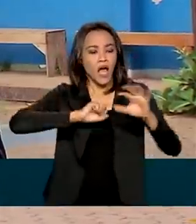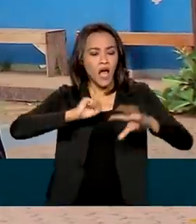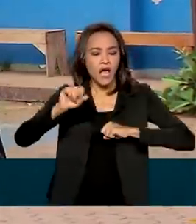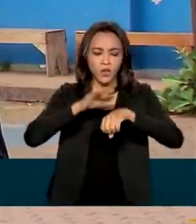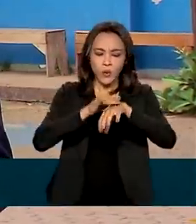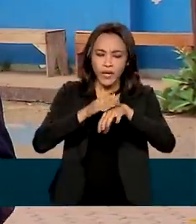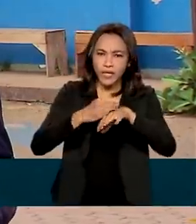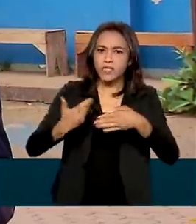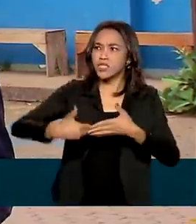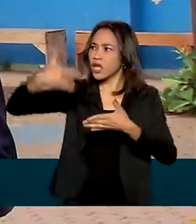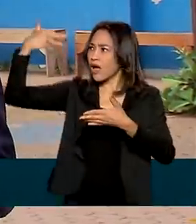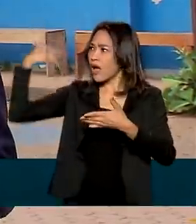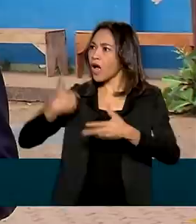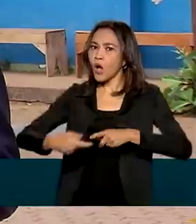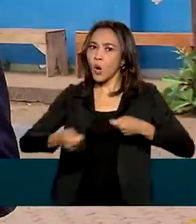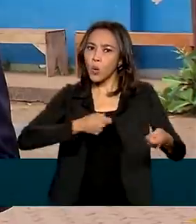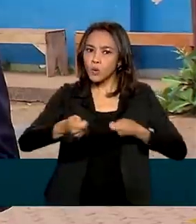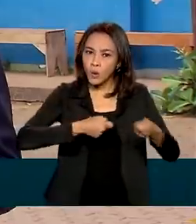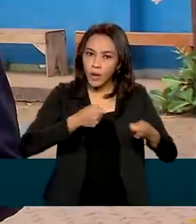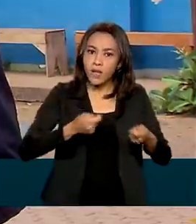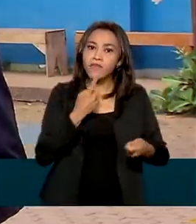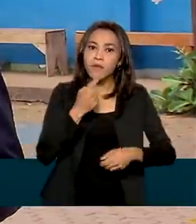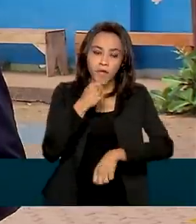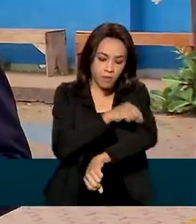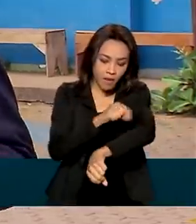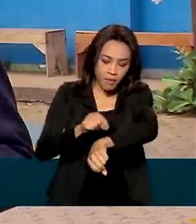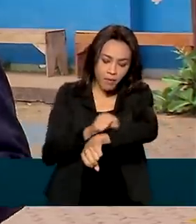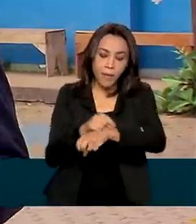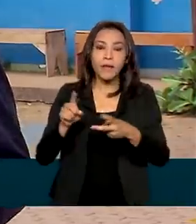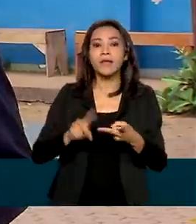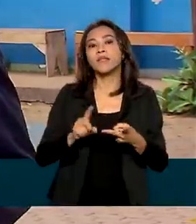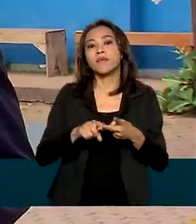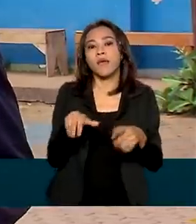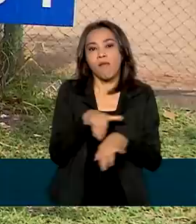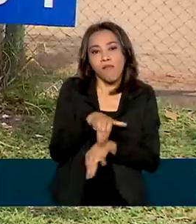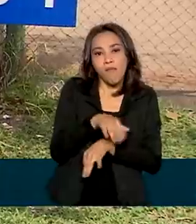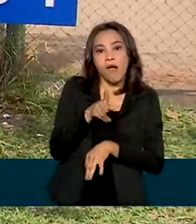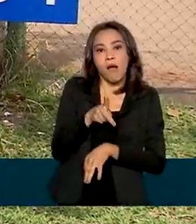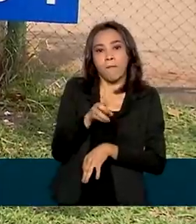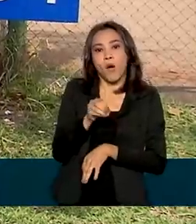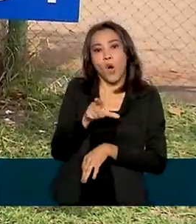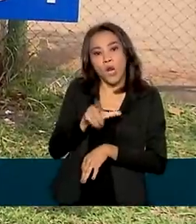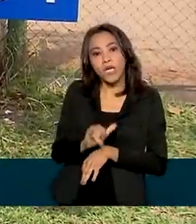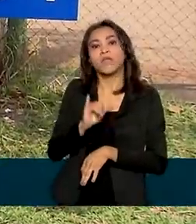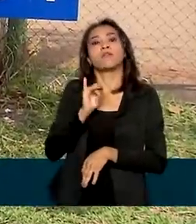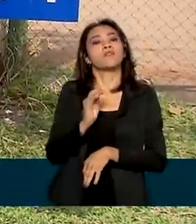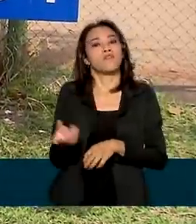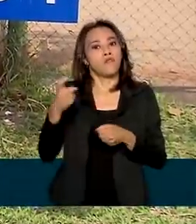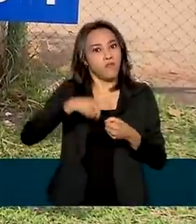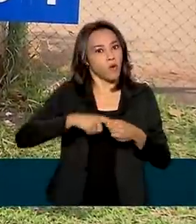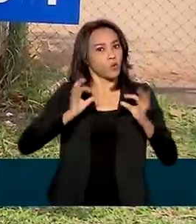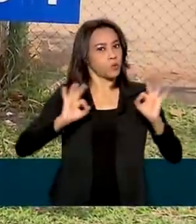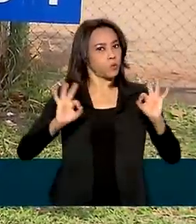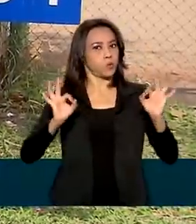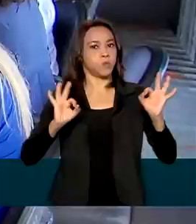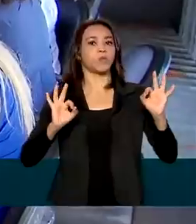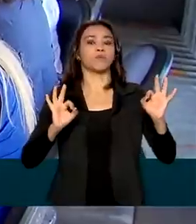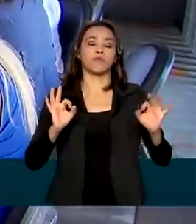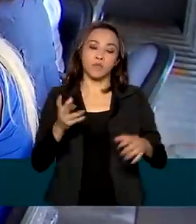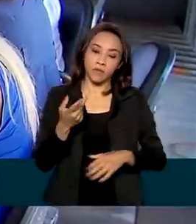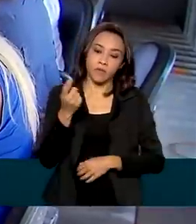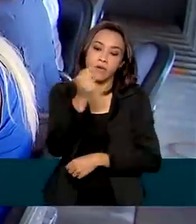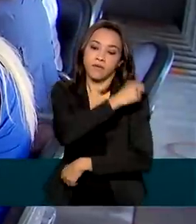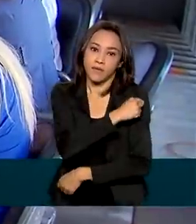controladas, como por exemplo o sarampo e a poliomielite, voltem a circular. Os postos oferecem 18 imunizantes,